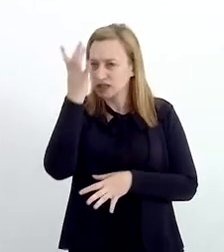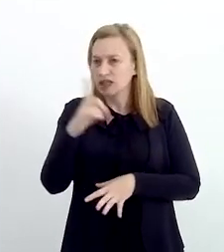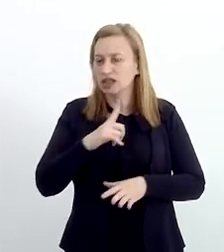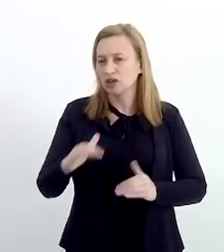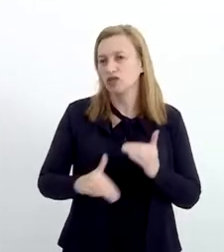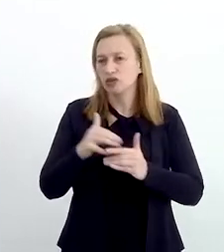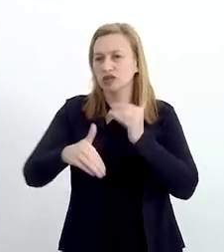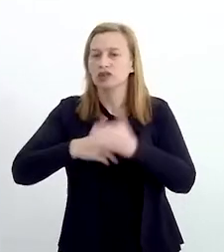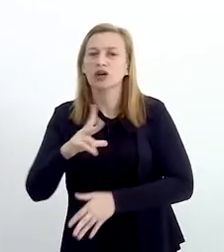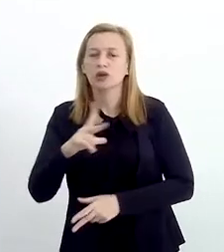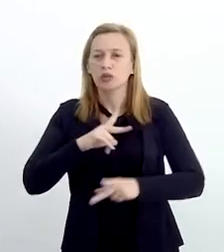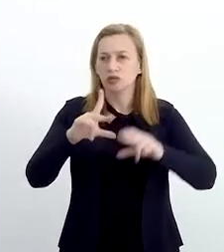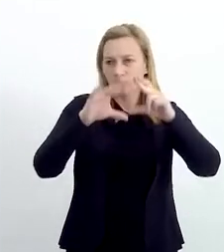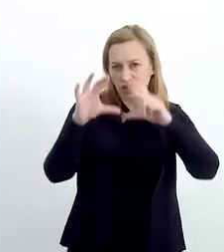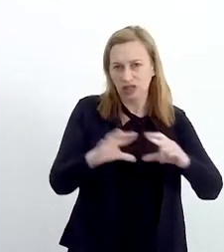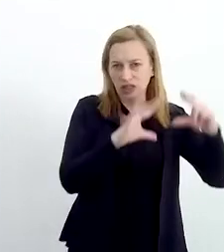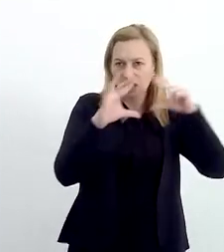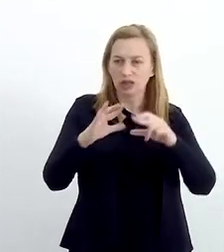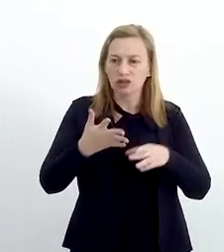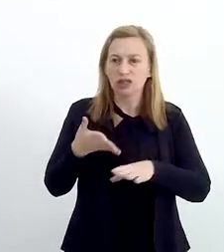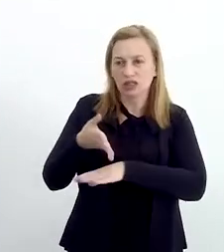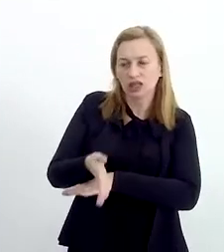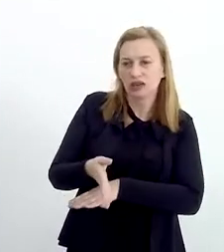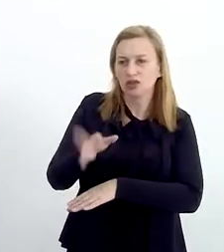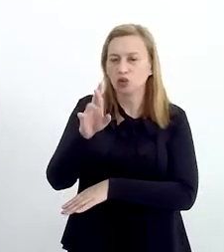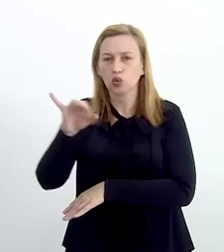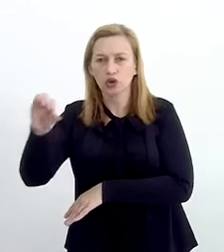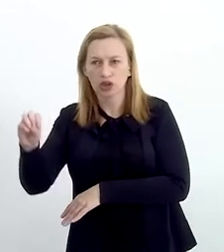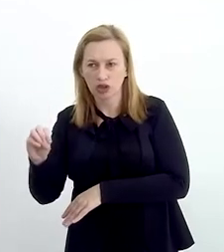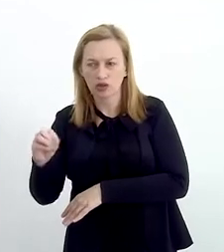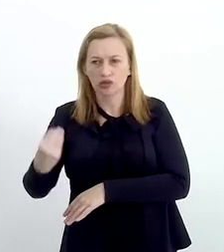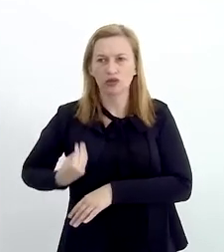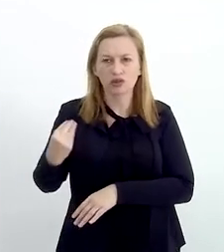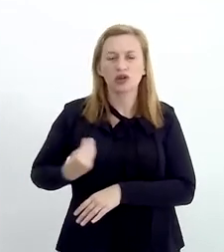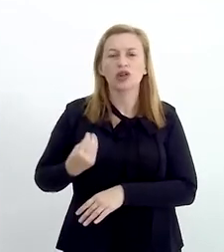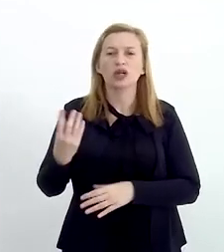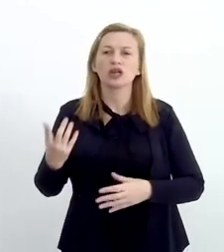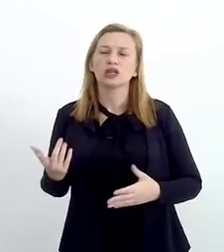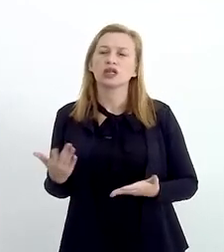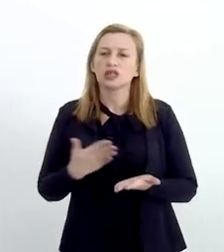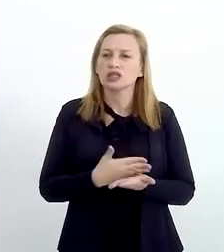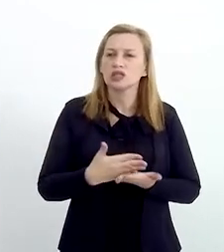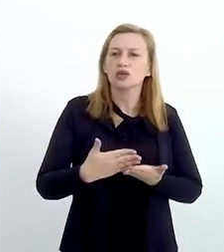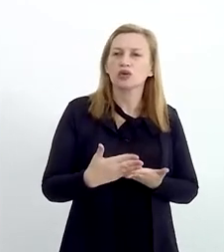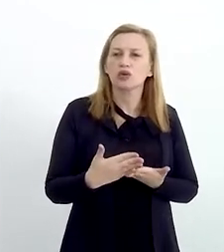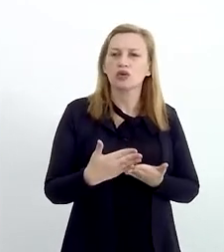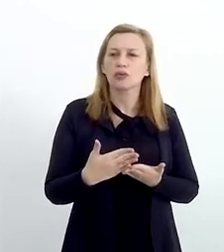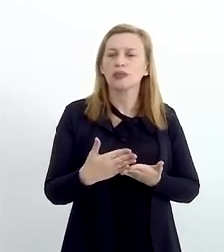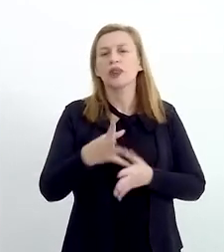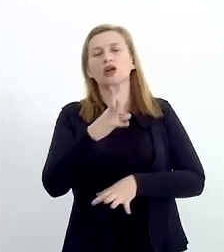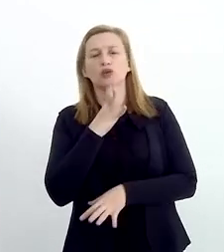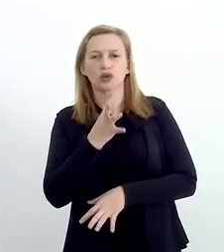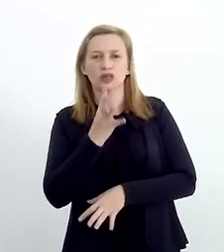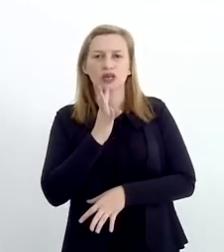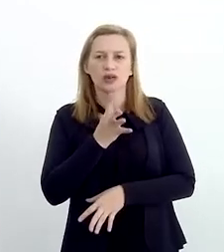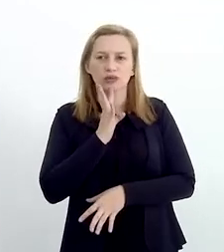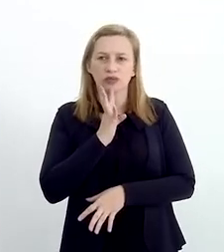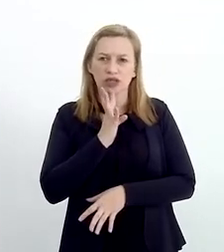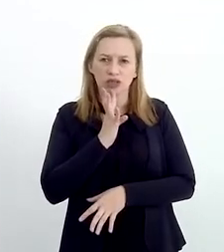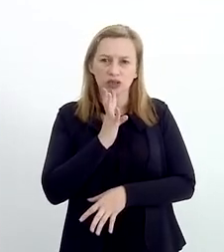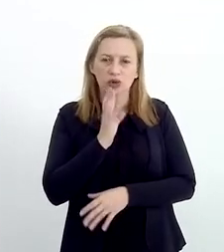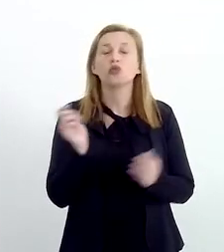o próprio processo de reciclagem. Então, a nossa entrada no Rio Info se deu realmente a partir do